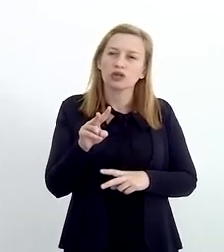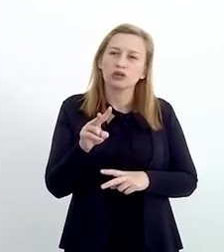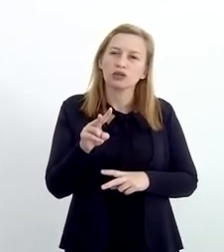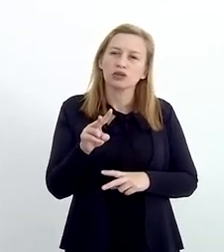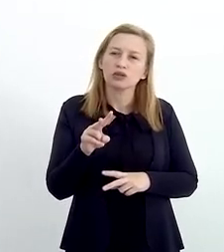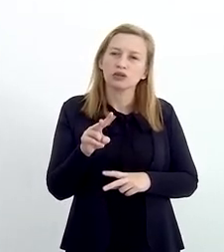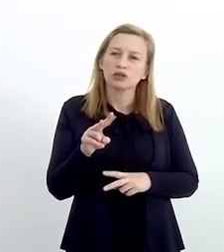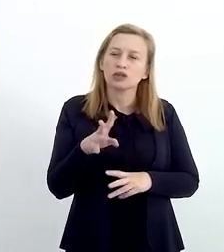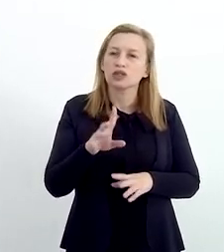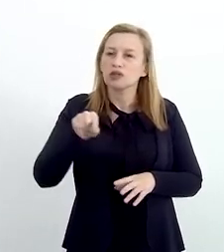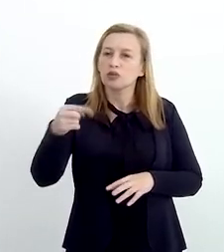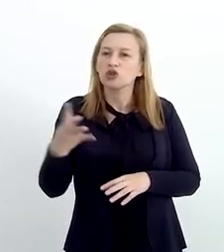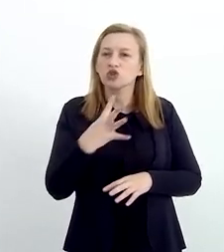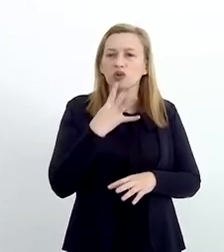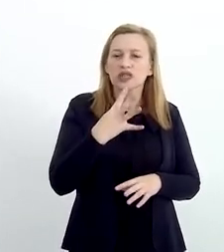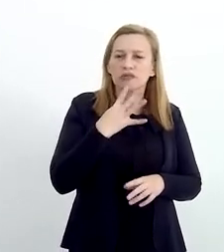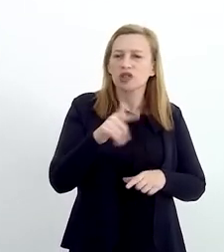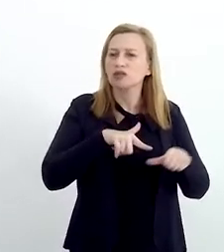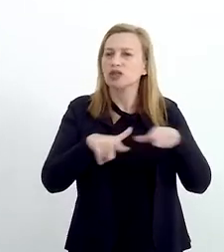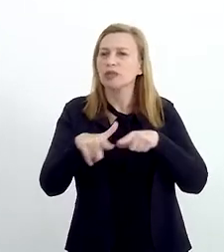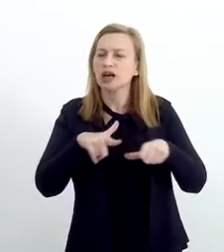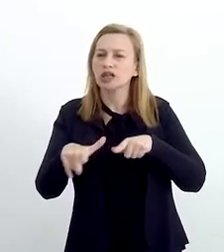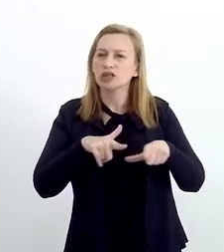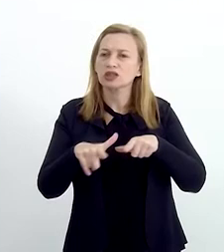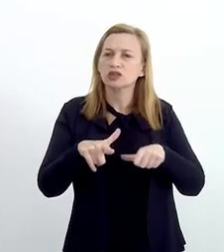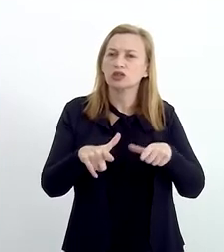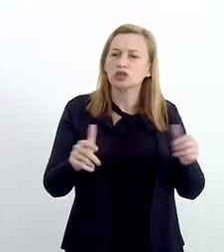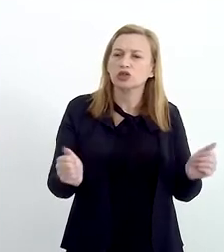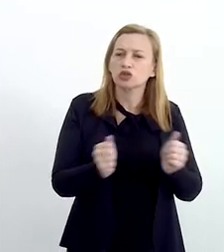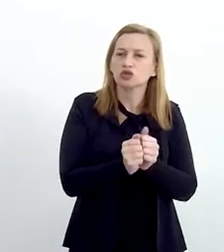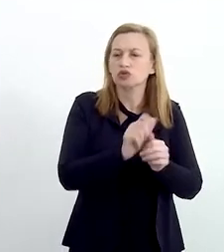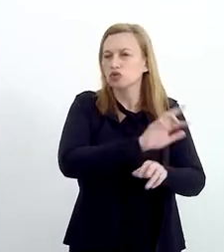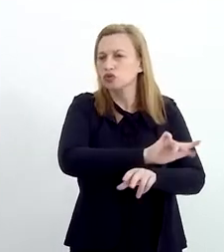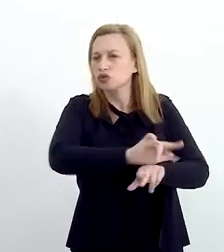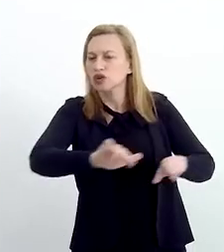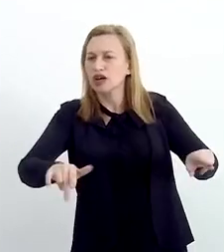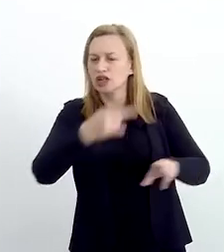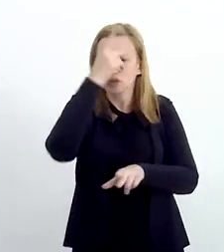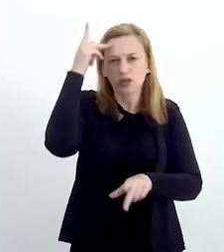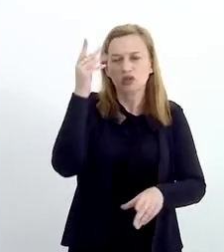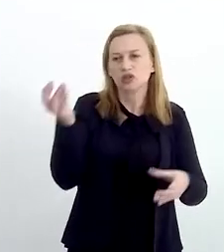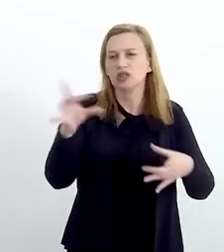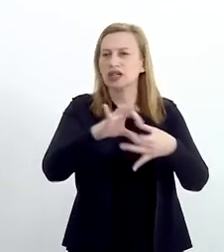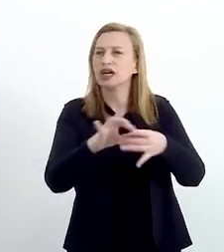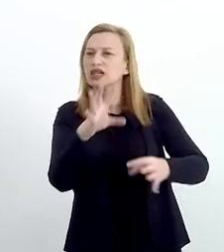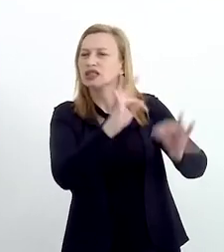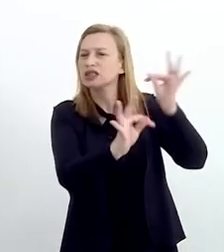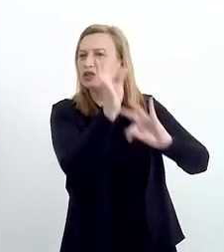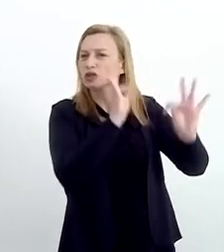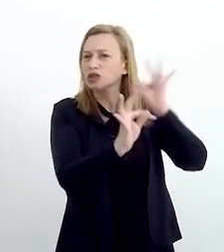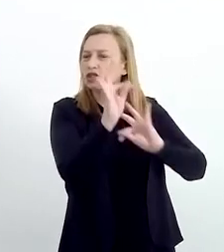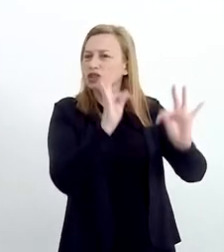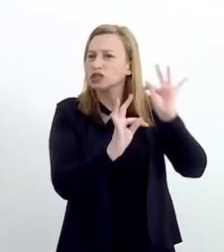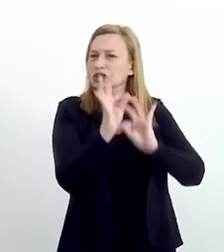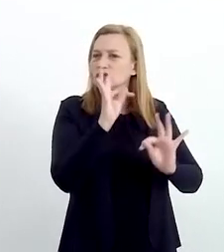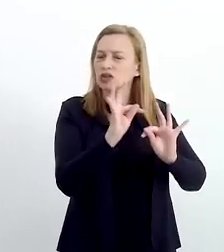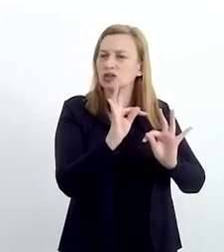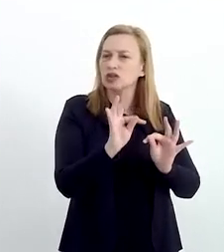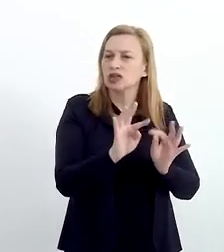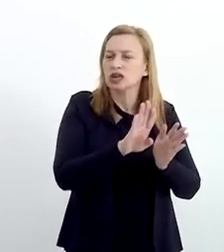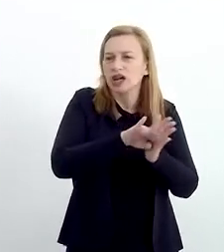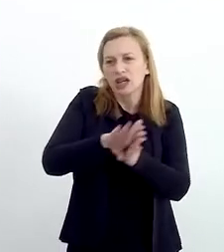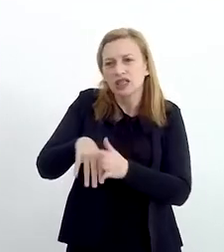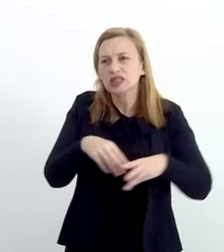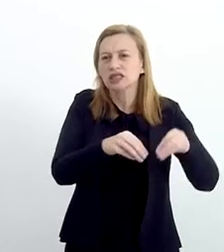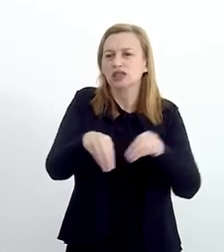a partir de conhecimentos, a gente trabalha com diversas pessoas ligadas à tecnologia, que